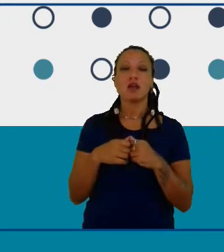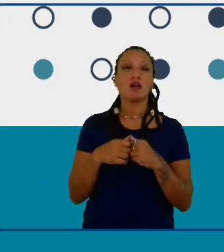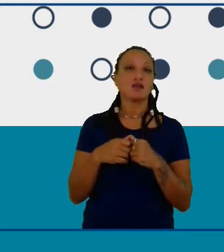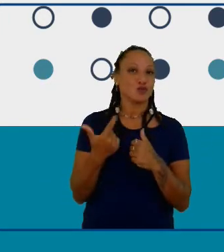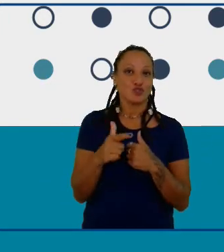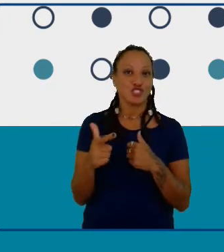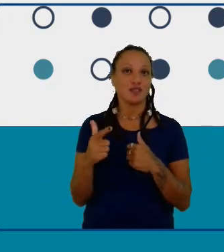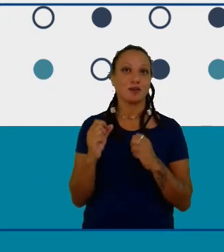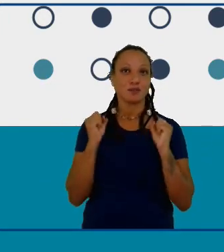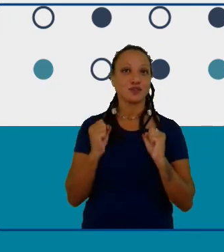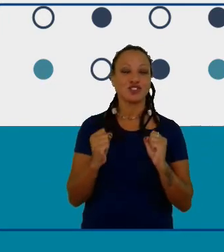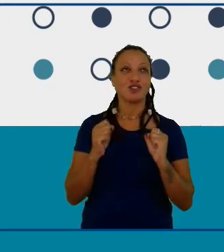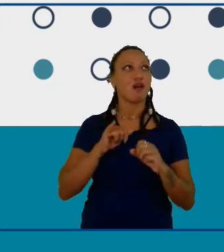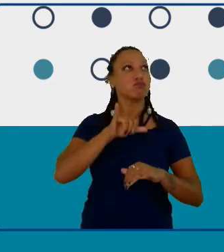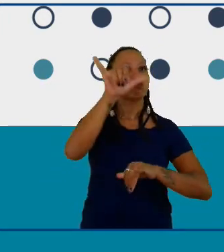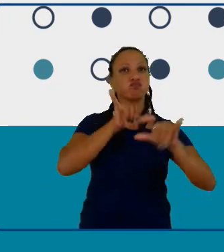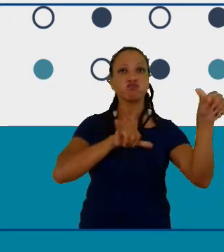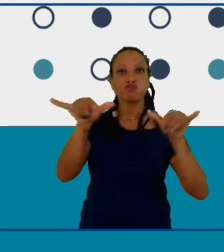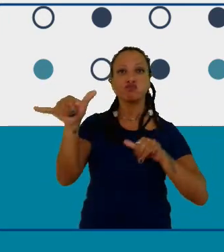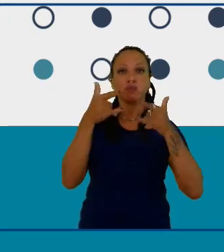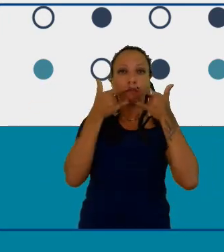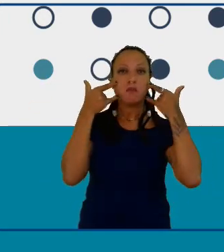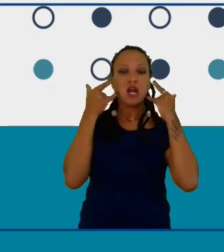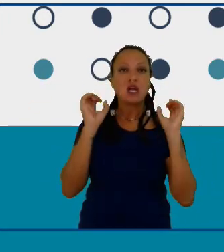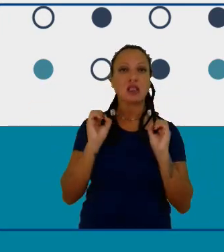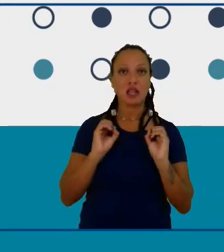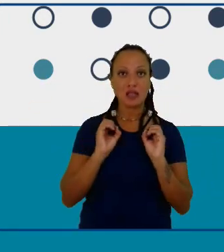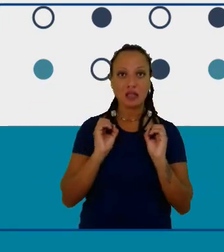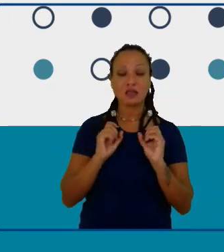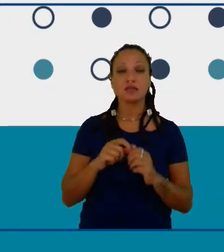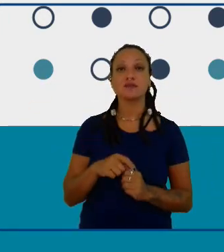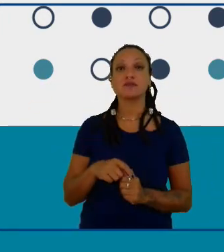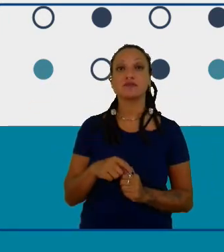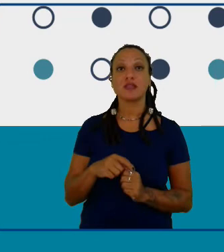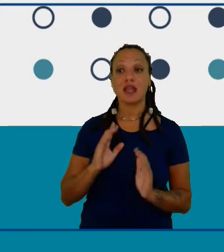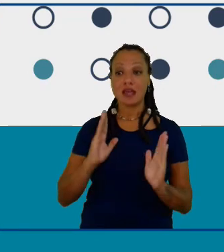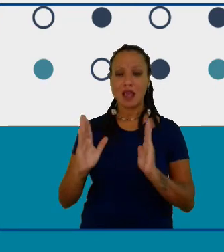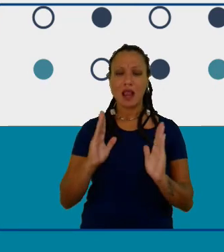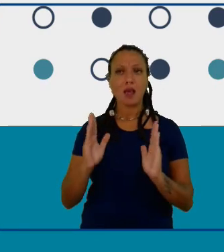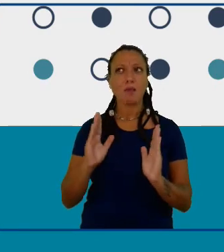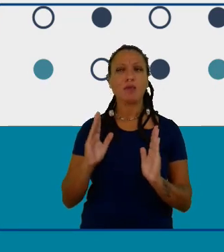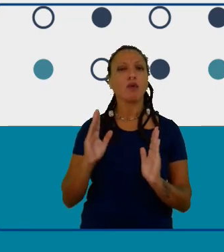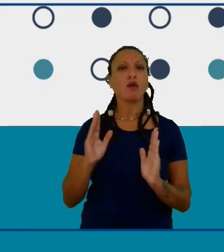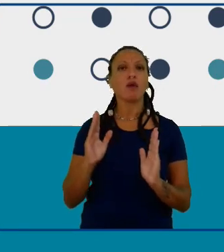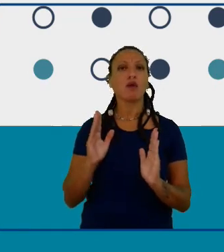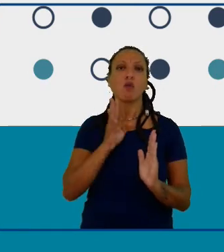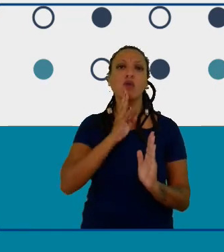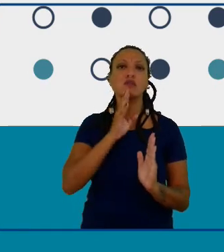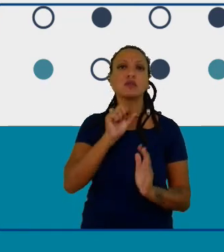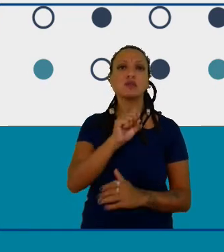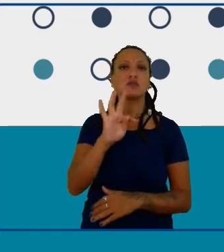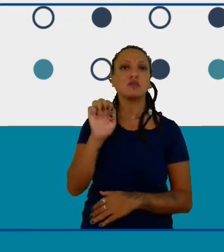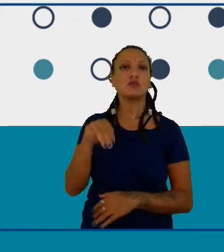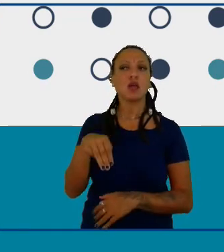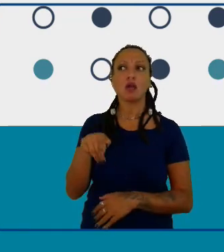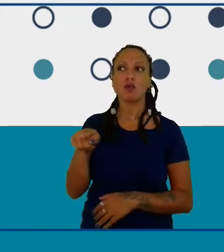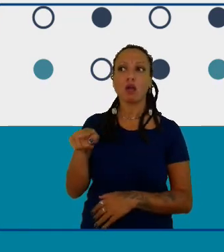tudo então naquela época eu comecei a escutar de estento eu falei ué eu faço isso